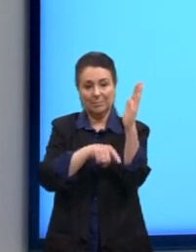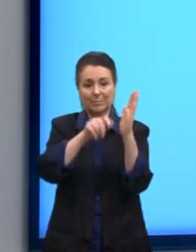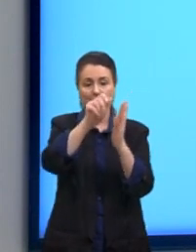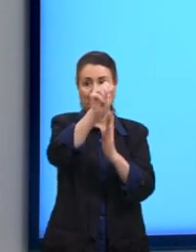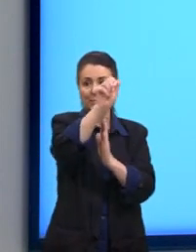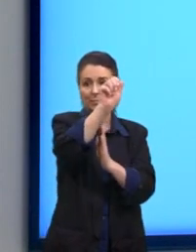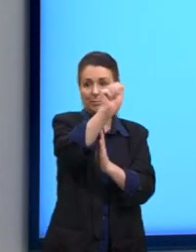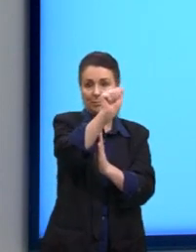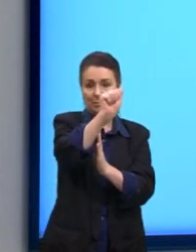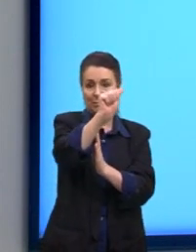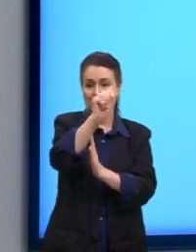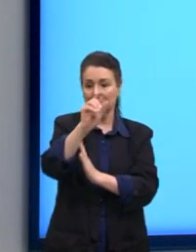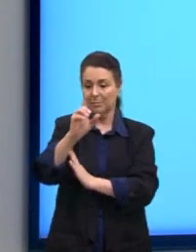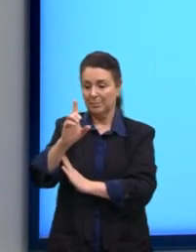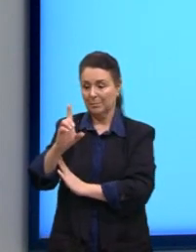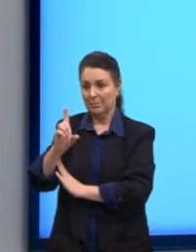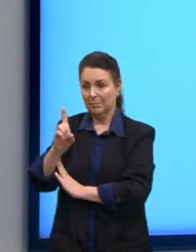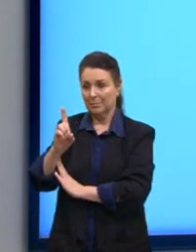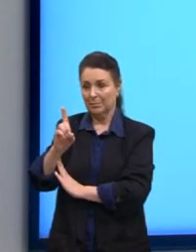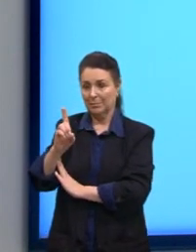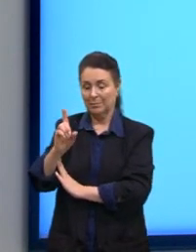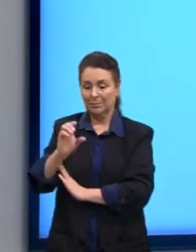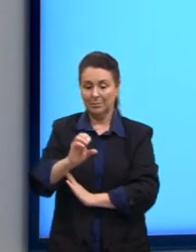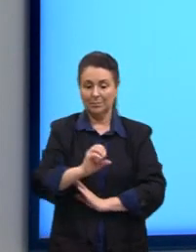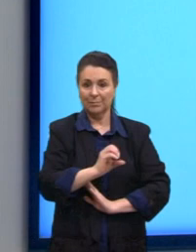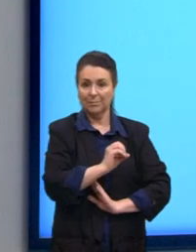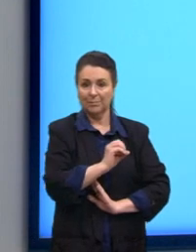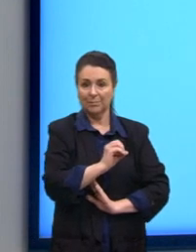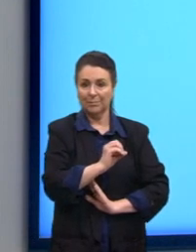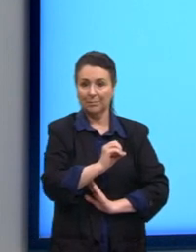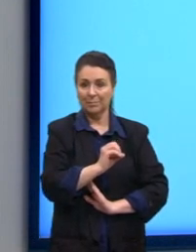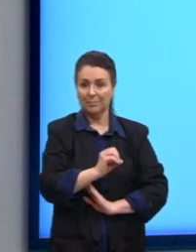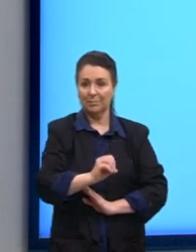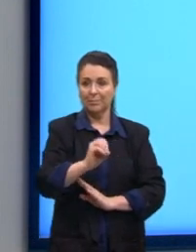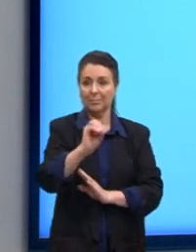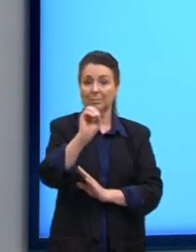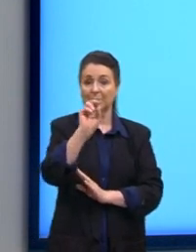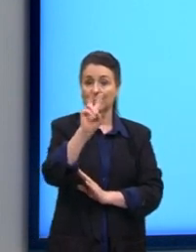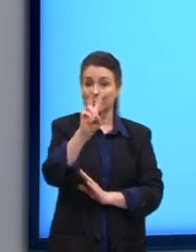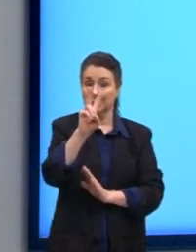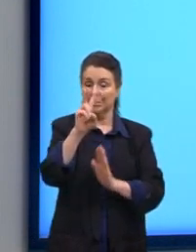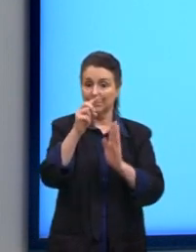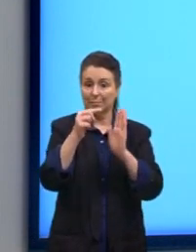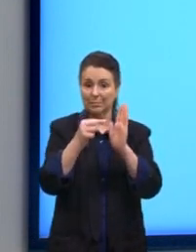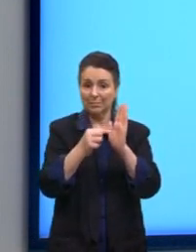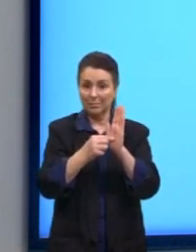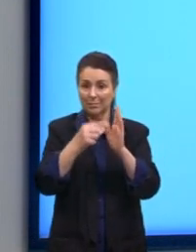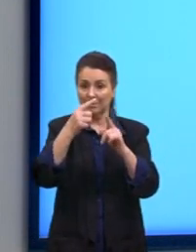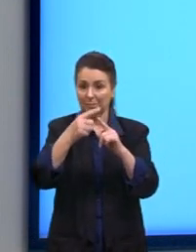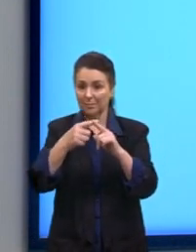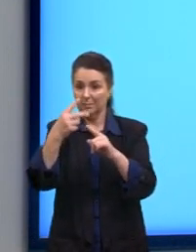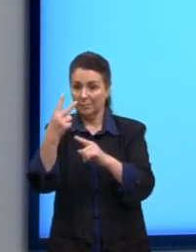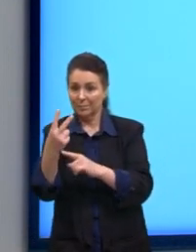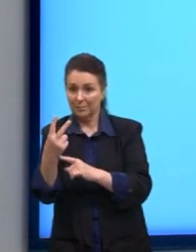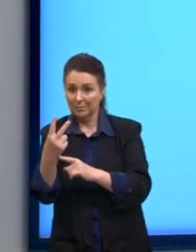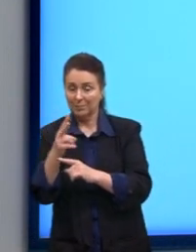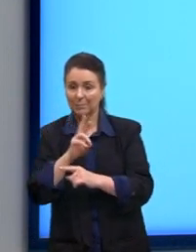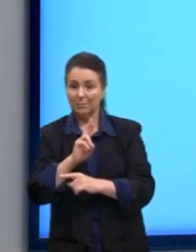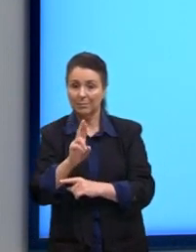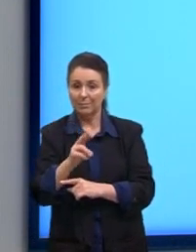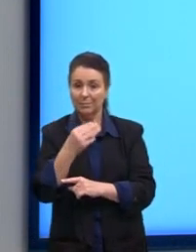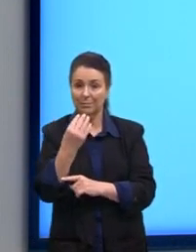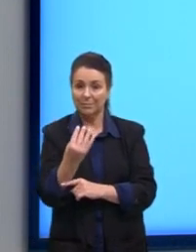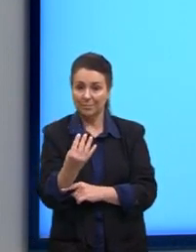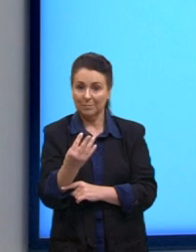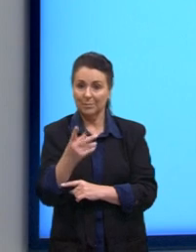e pelo ponto D. Então, novamente, 2 pontos vezes o peso 2 totaliza em